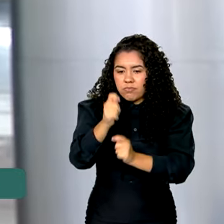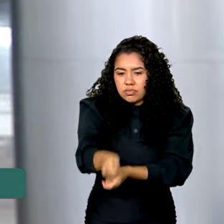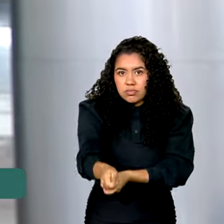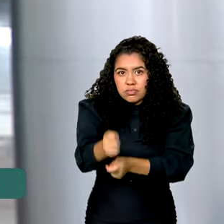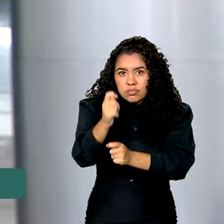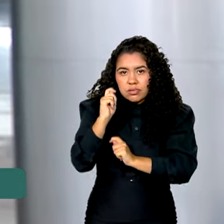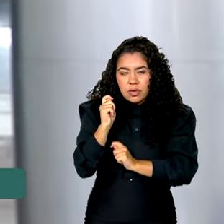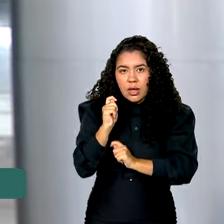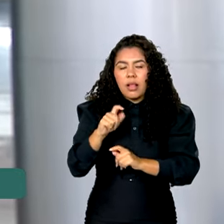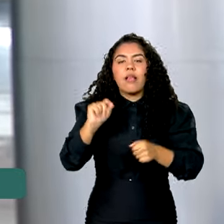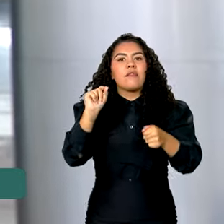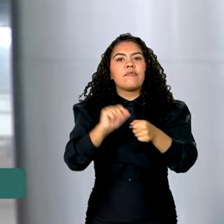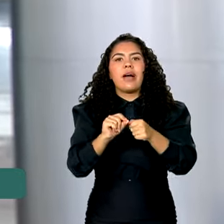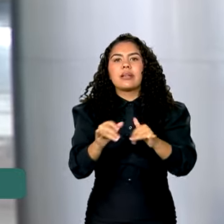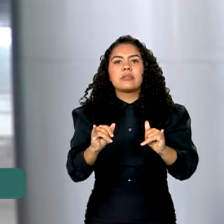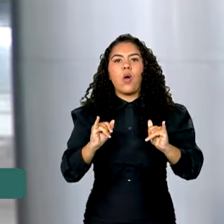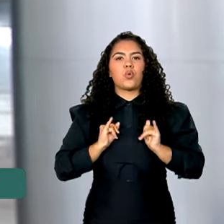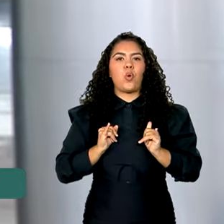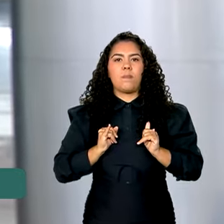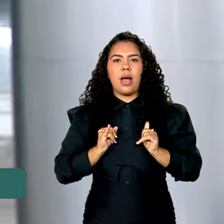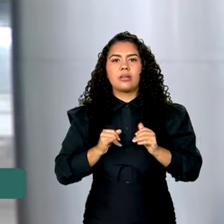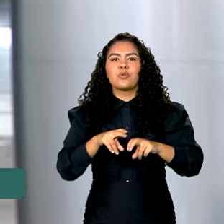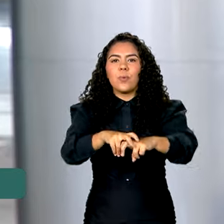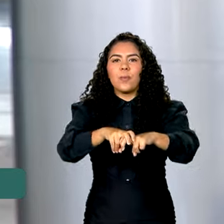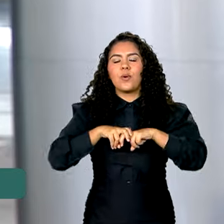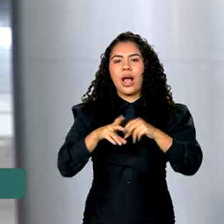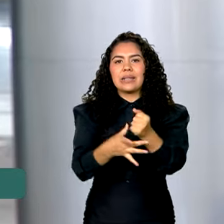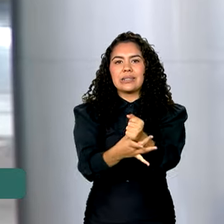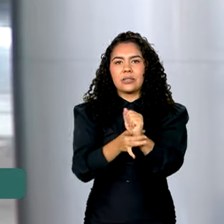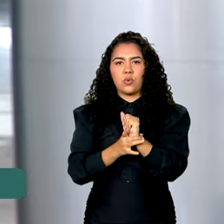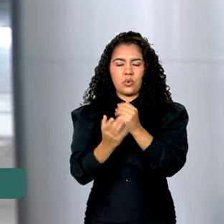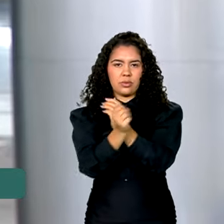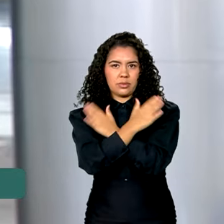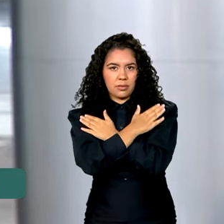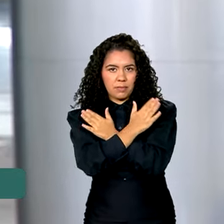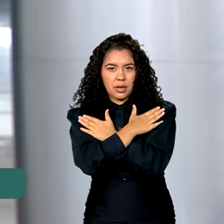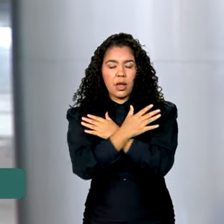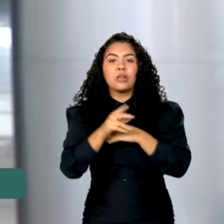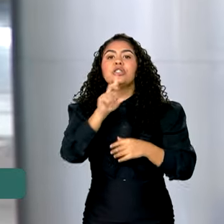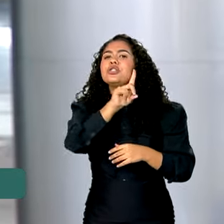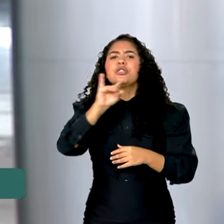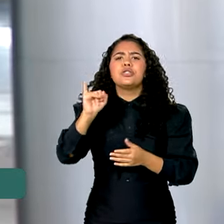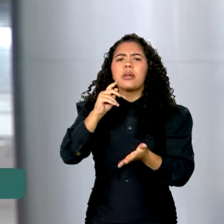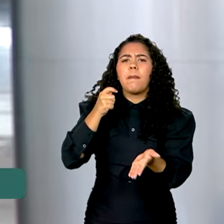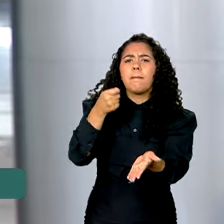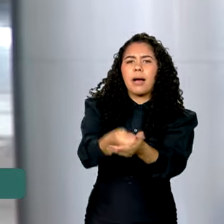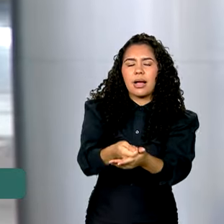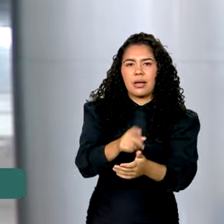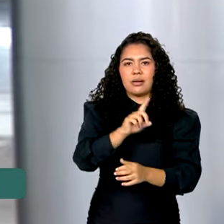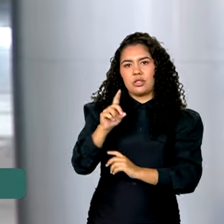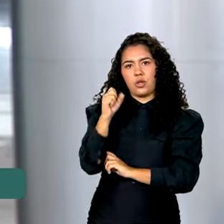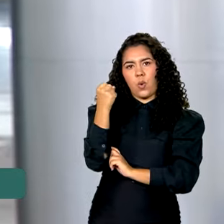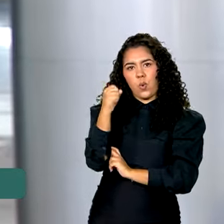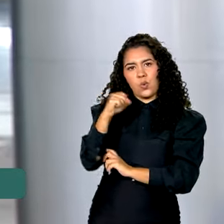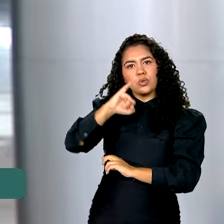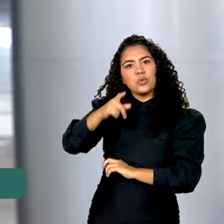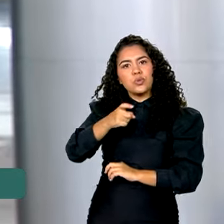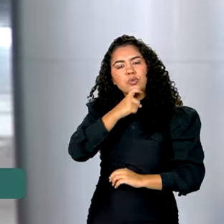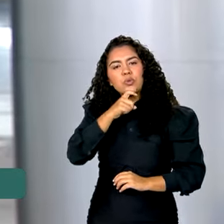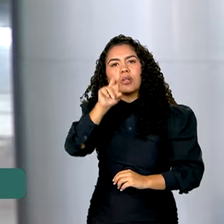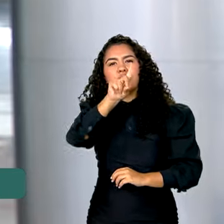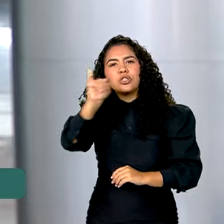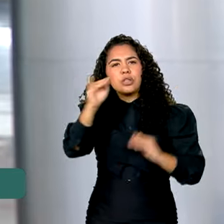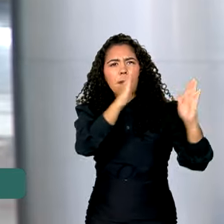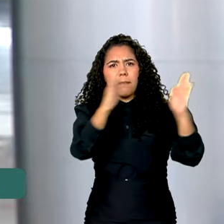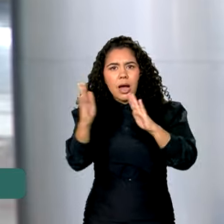forma automática por meio do seguro-desemprego. O pagamento começa a ser feito no dia 8 de julho e o calendário não é o